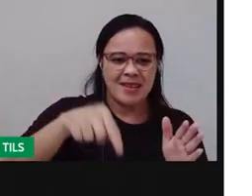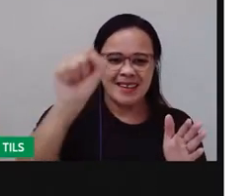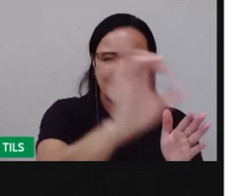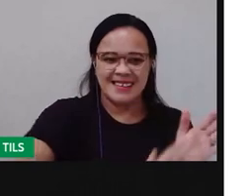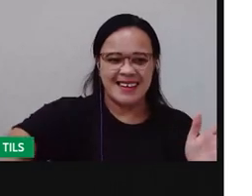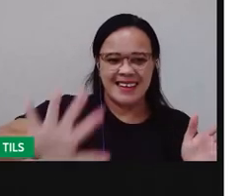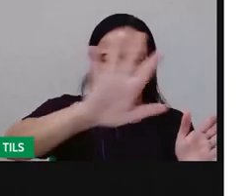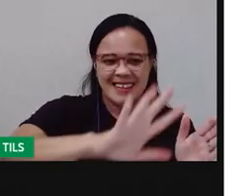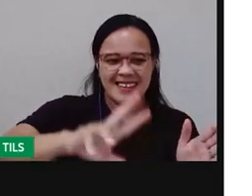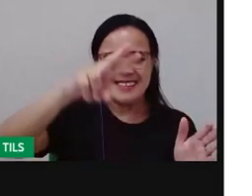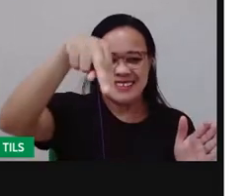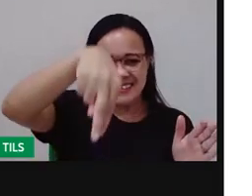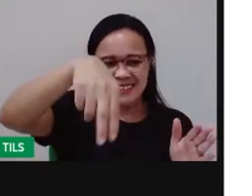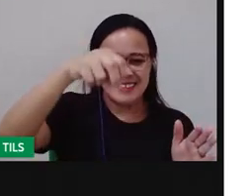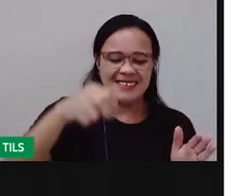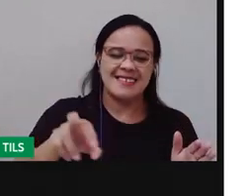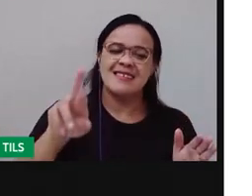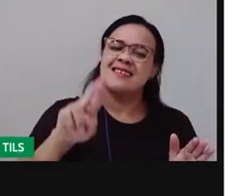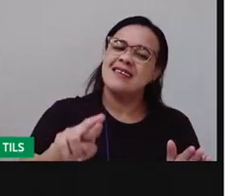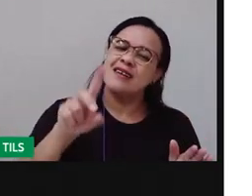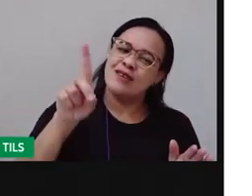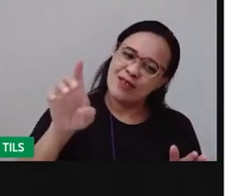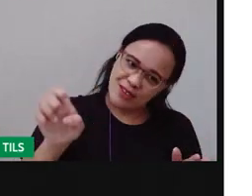a gente viu na aula de linguagem.